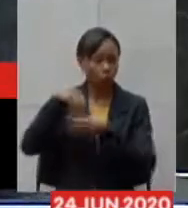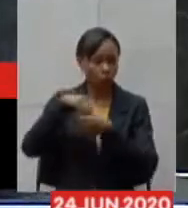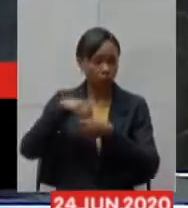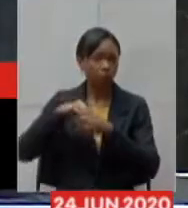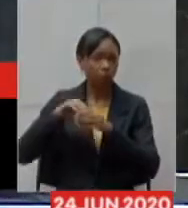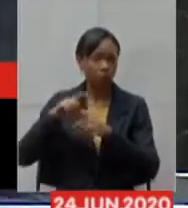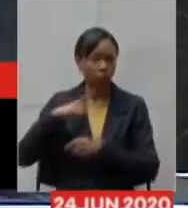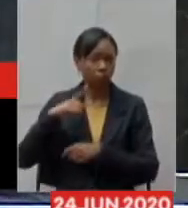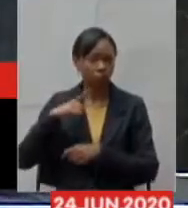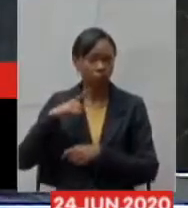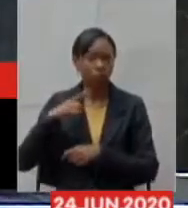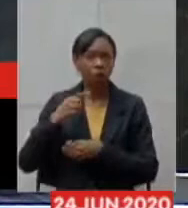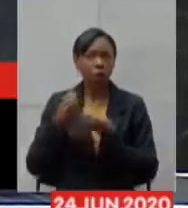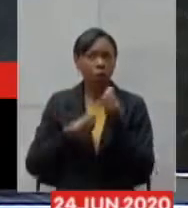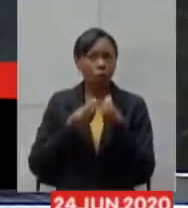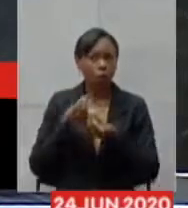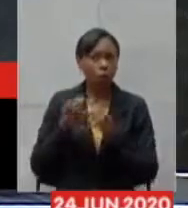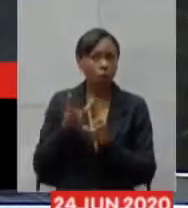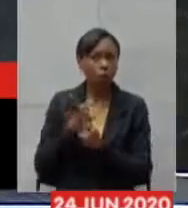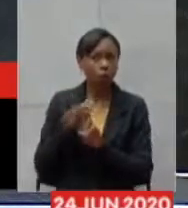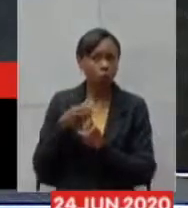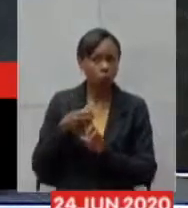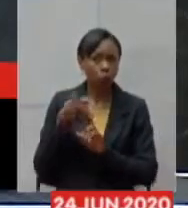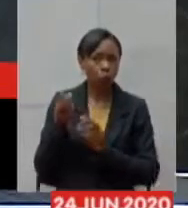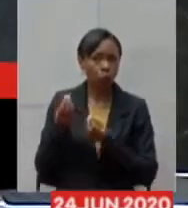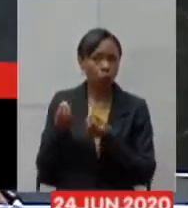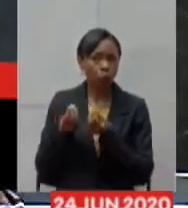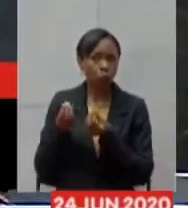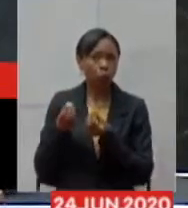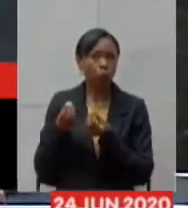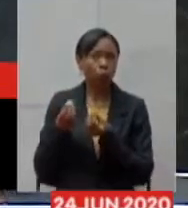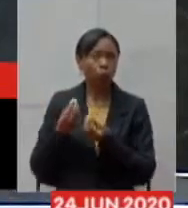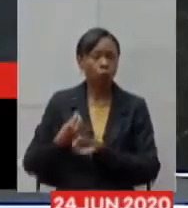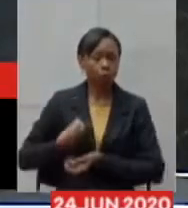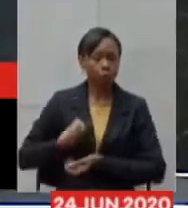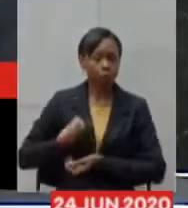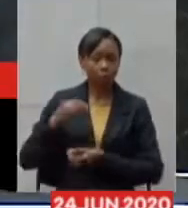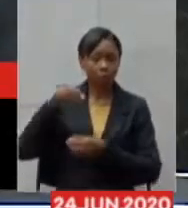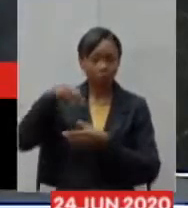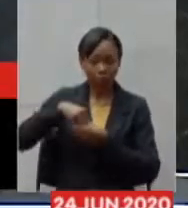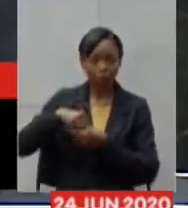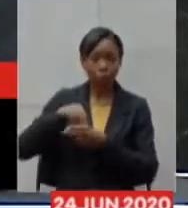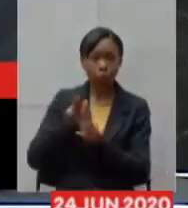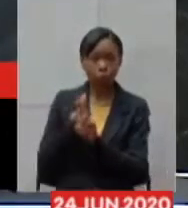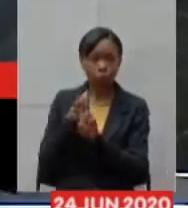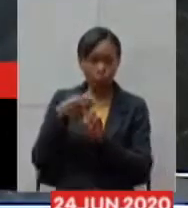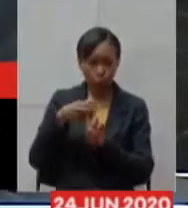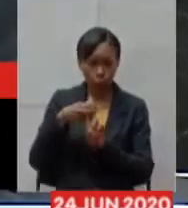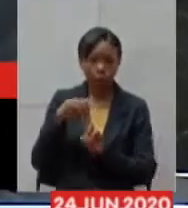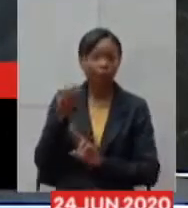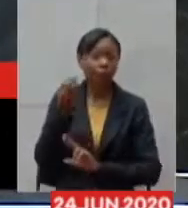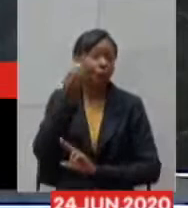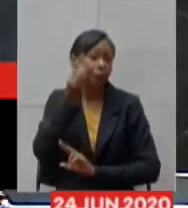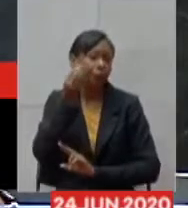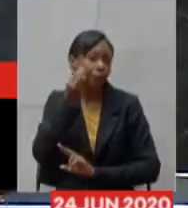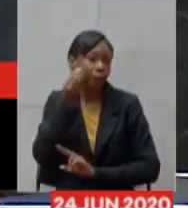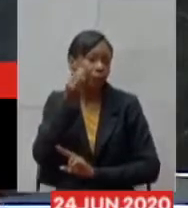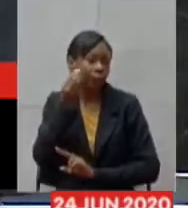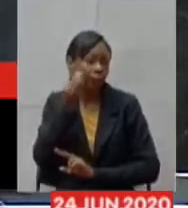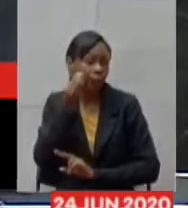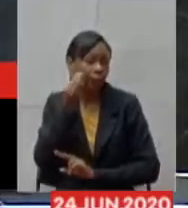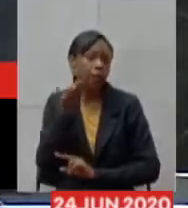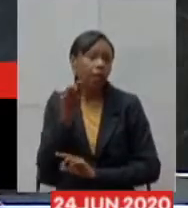funciona o Sistema Único de Saúde dentro do Sistema Único de Saúde esses testes eles habitualmente vêm do